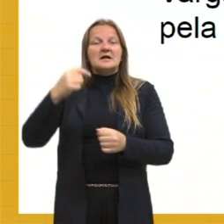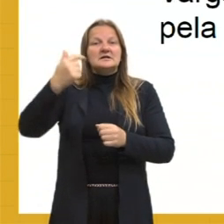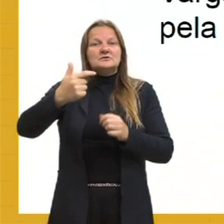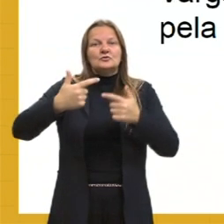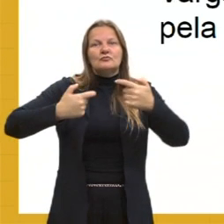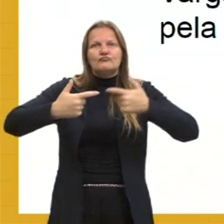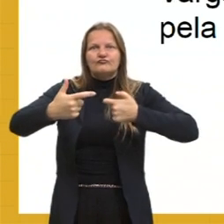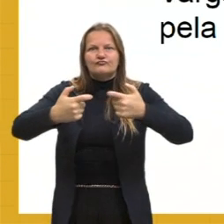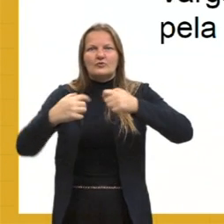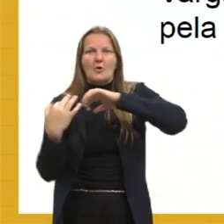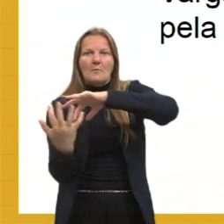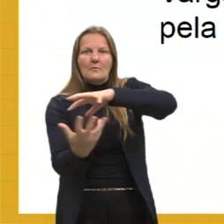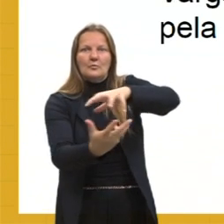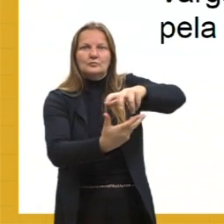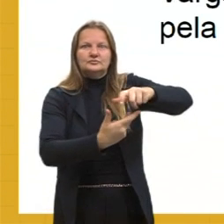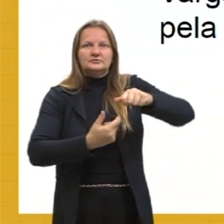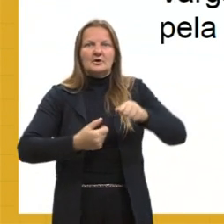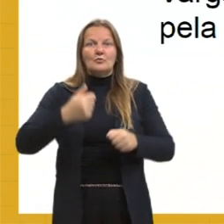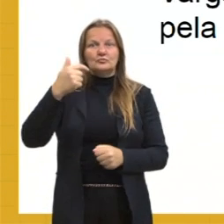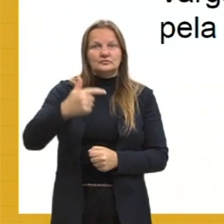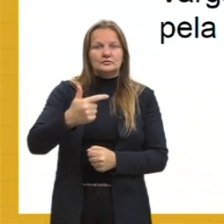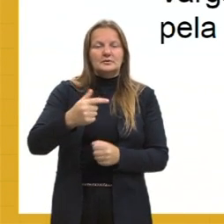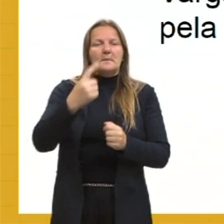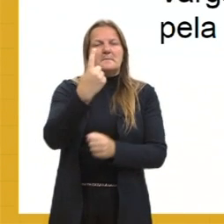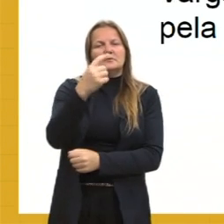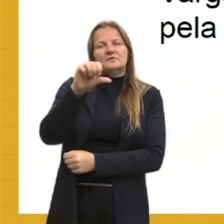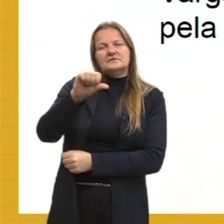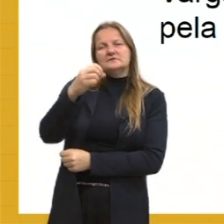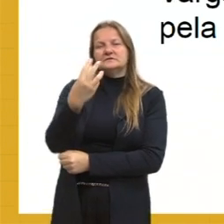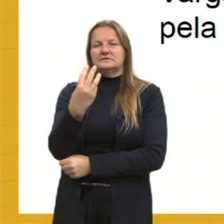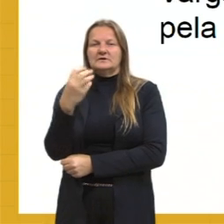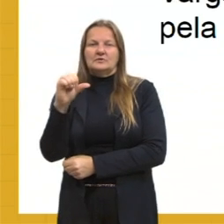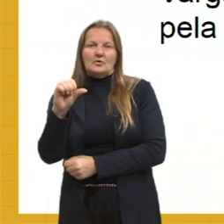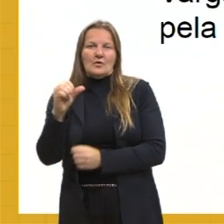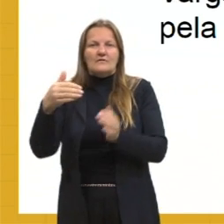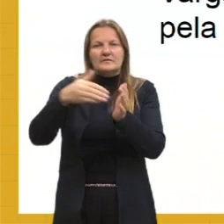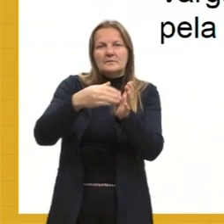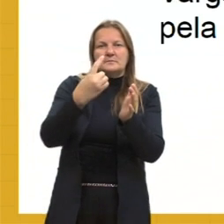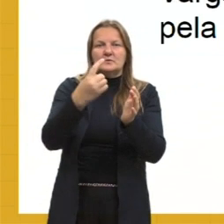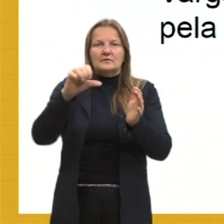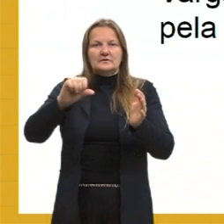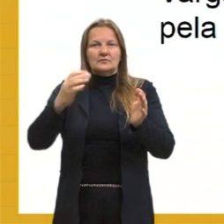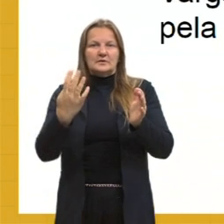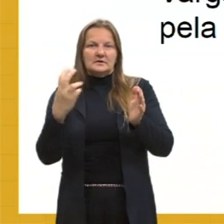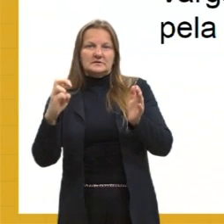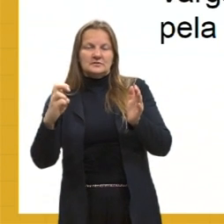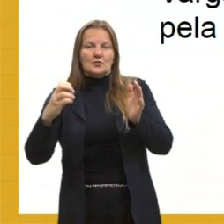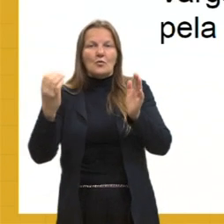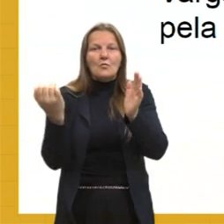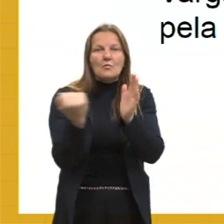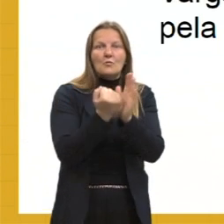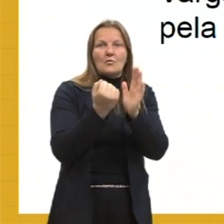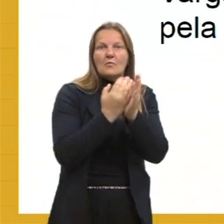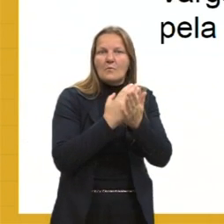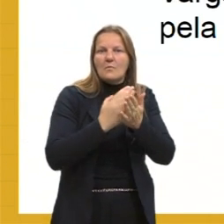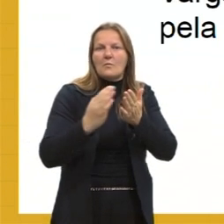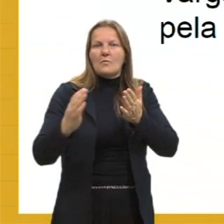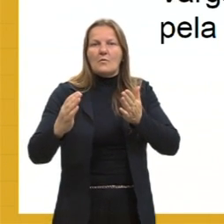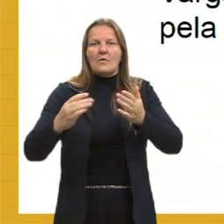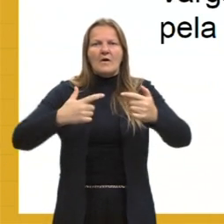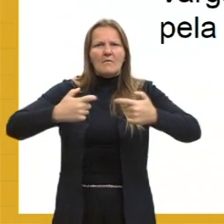Mundial, né? Que ocorre ali mais ou menos entre 1939 e 1945. Então, ela marca o início da Guerra Fria,